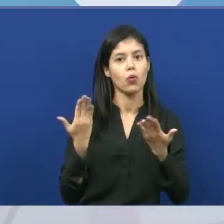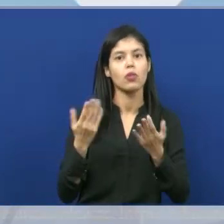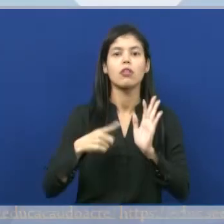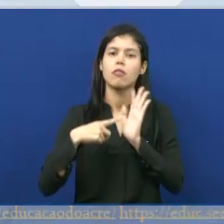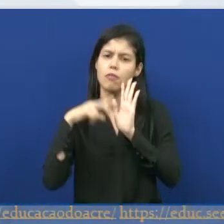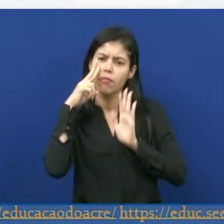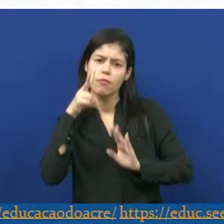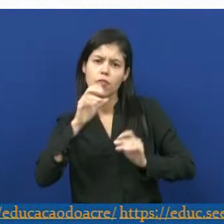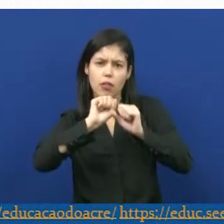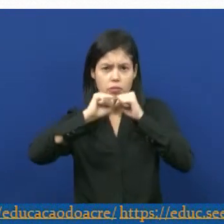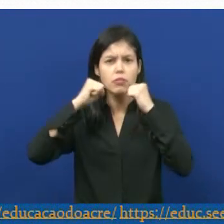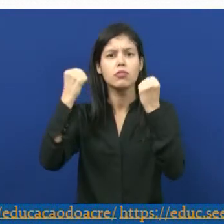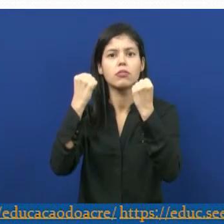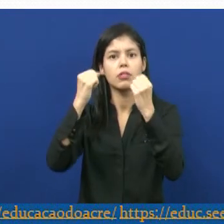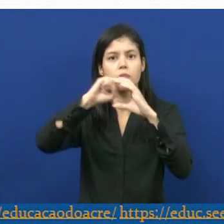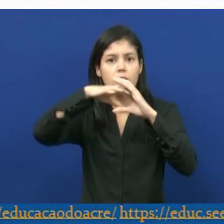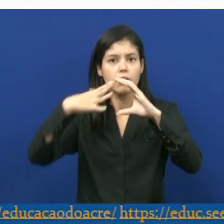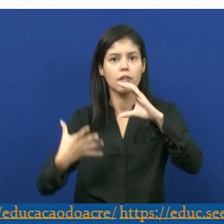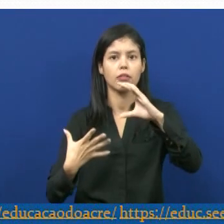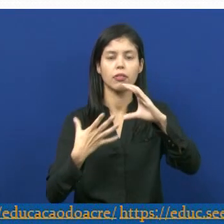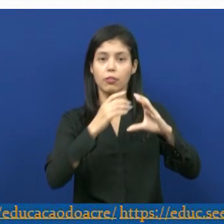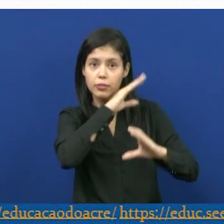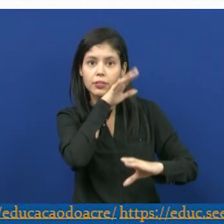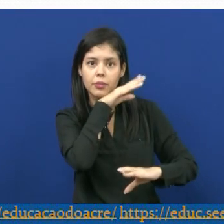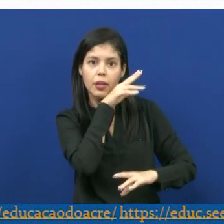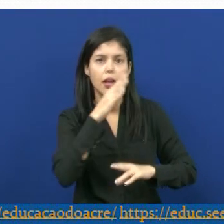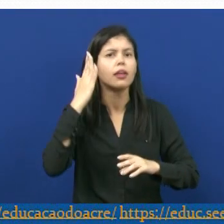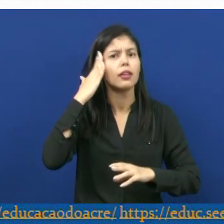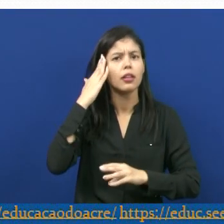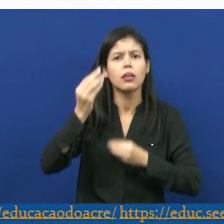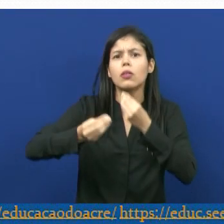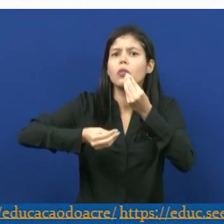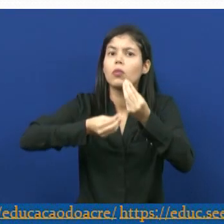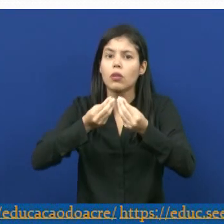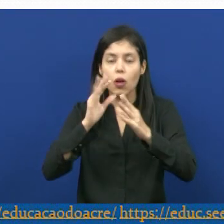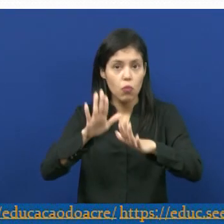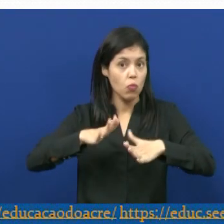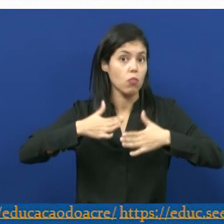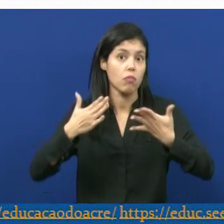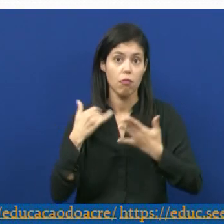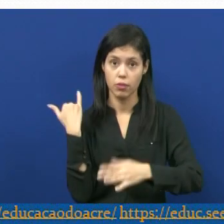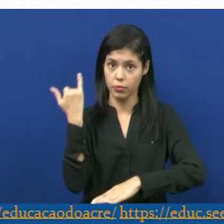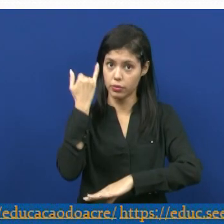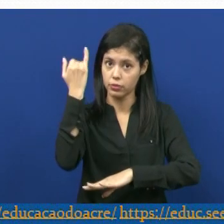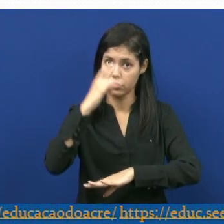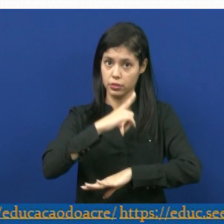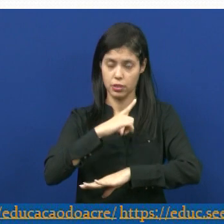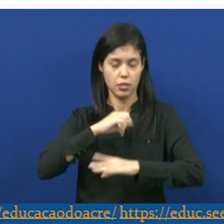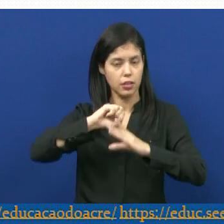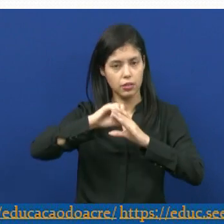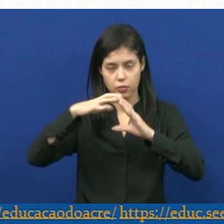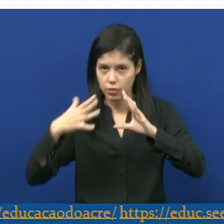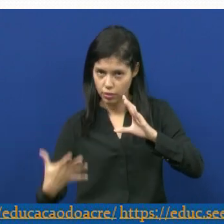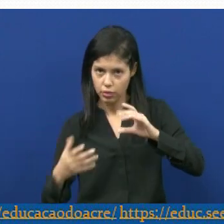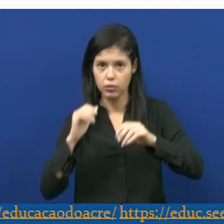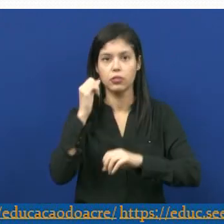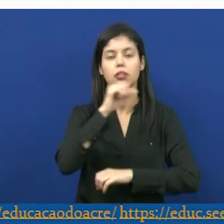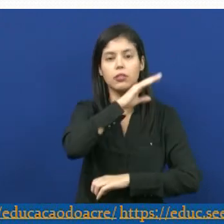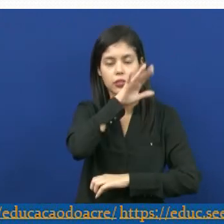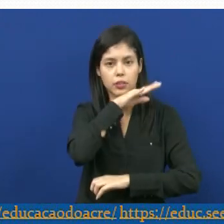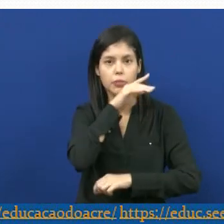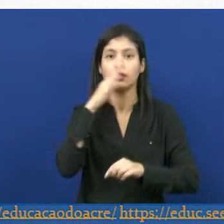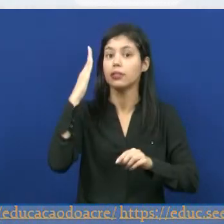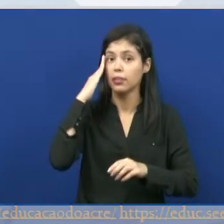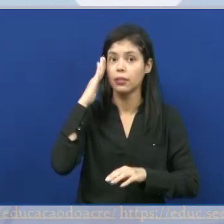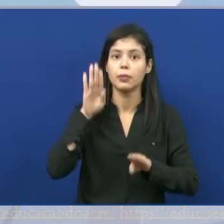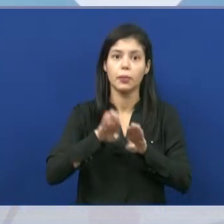sistema de classificação dos seres vivos. Vamos entender então qual que é a importância da classificação dos seres vivos e